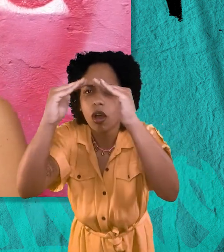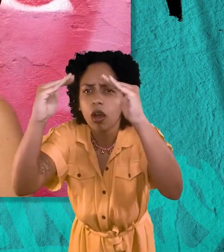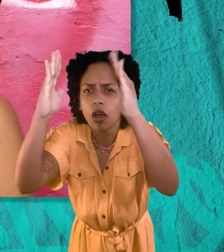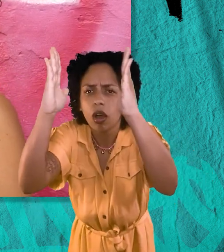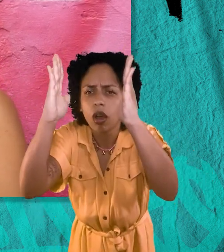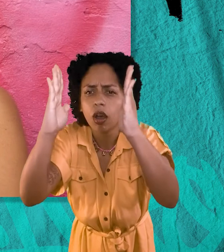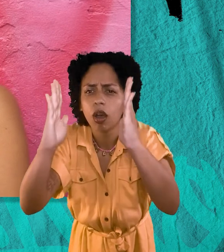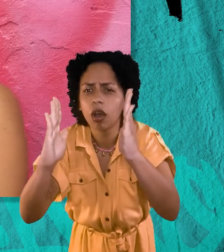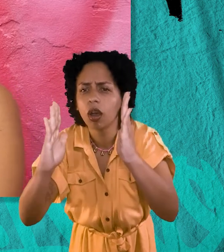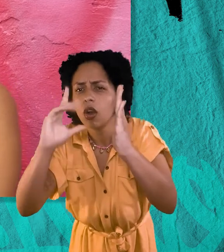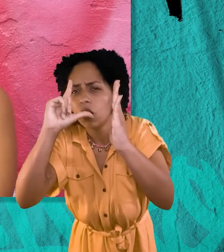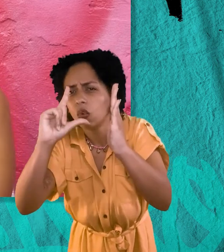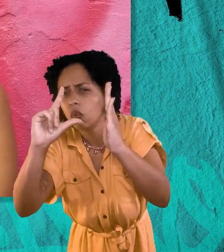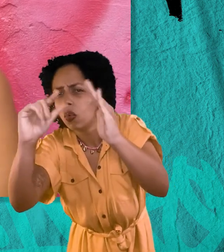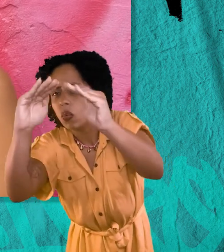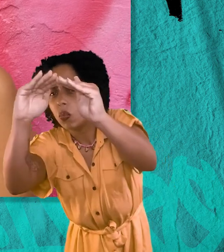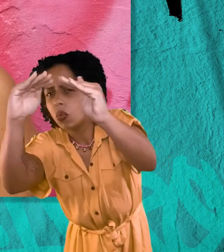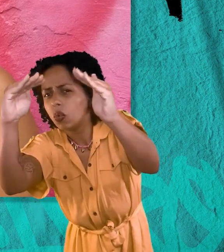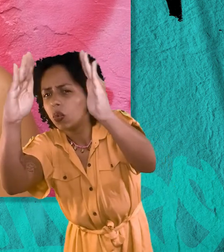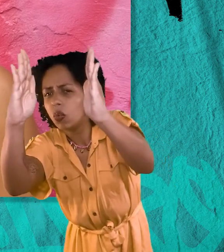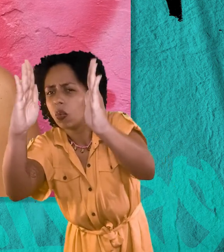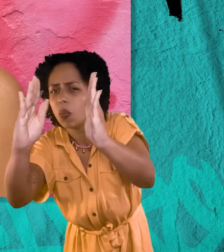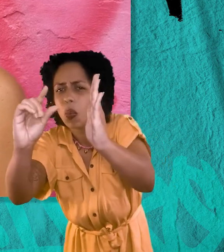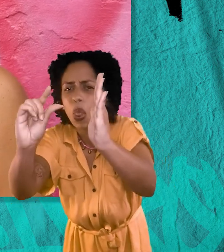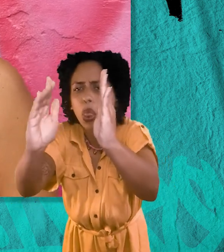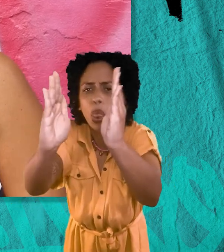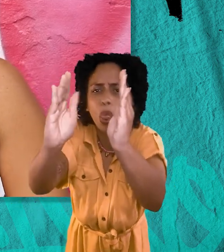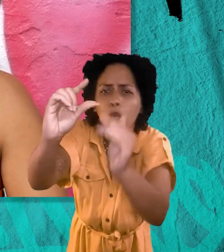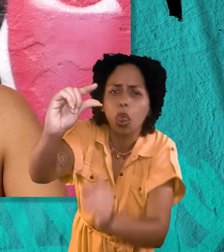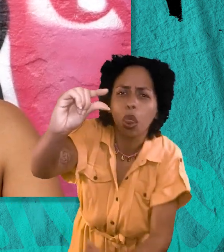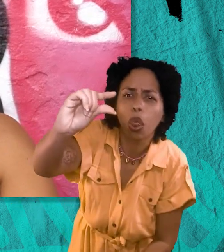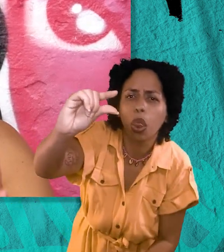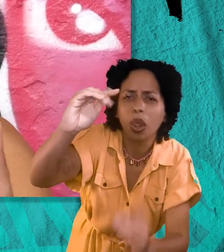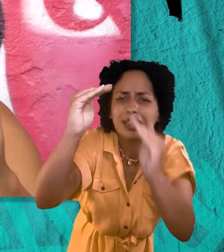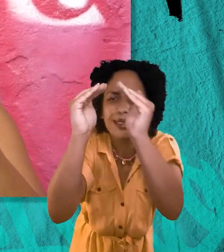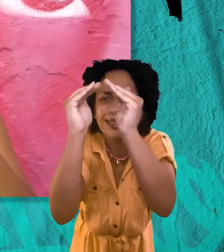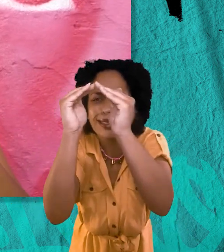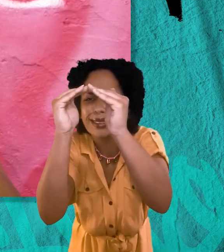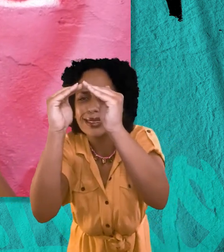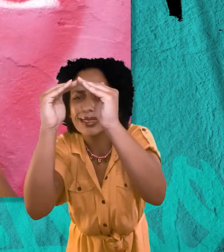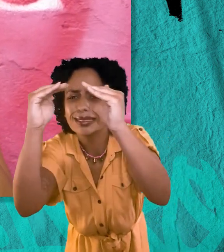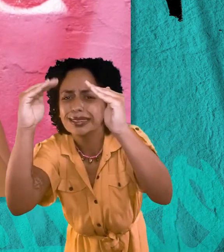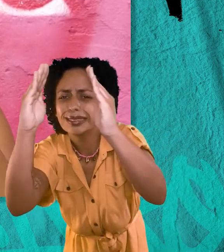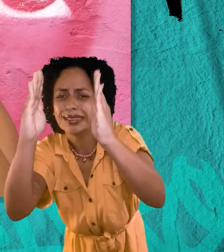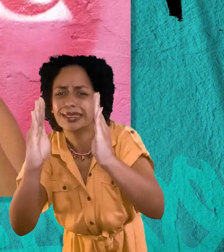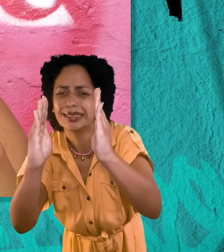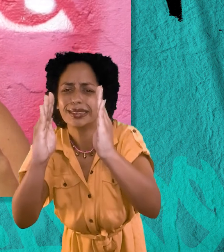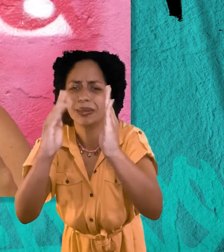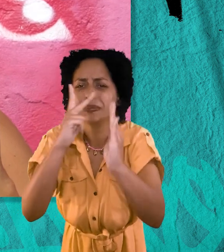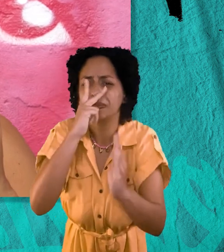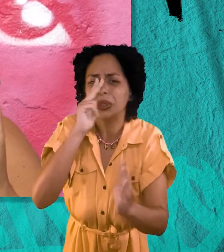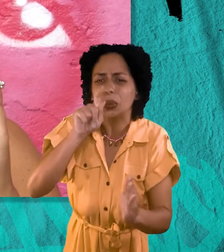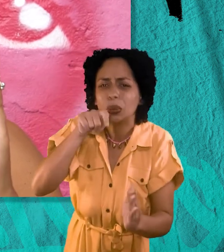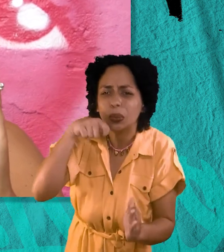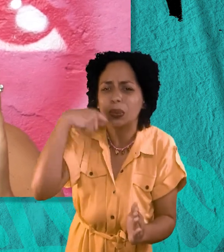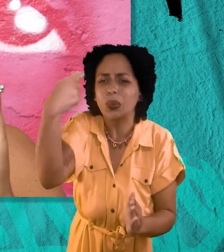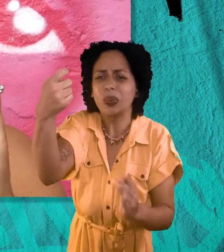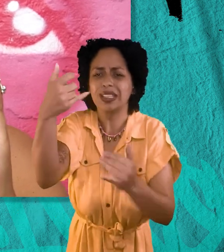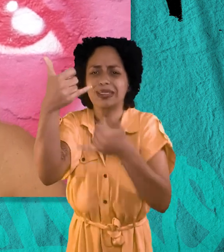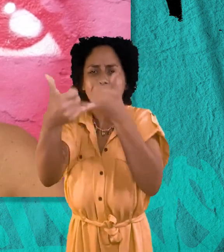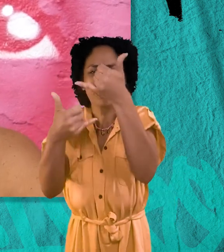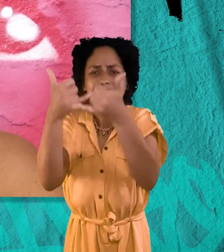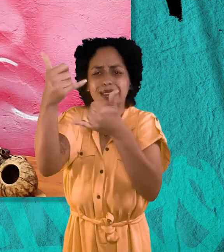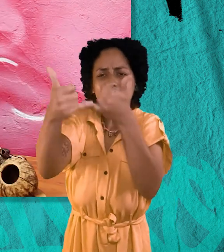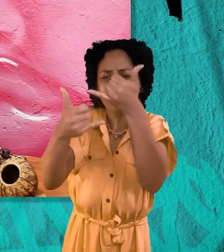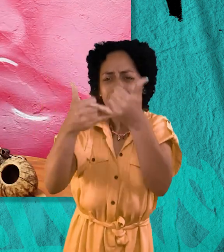barracãozinho que quase nem se dava pra ver. Tão pequenininho que parecia um pequeno brinquedo.